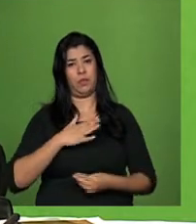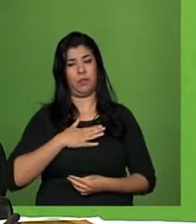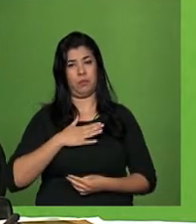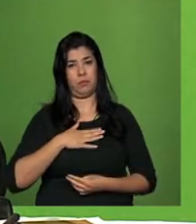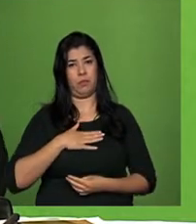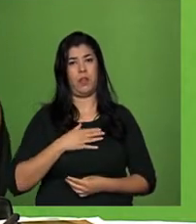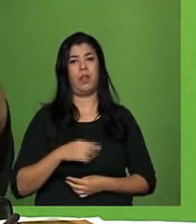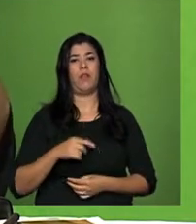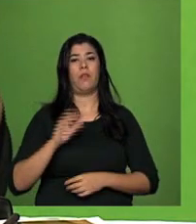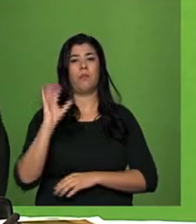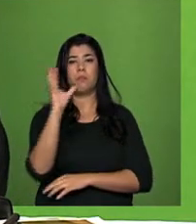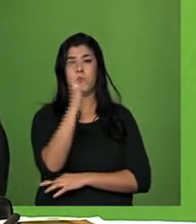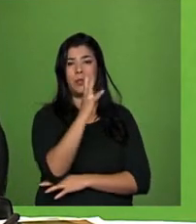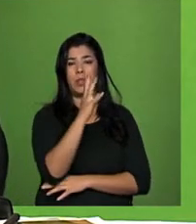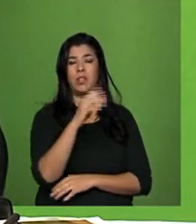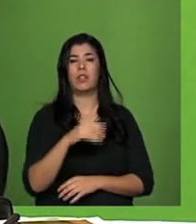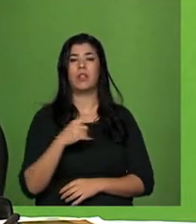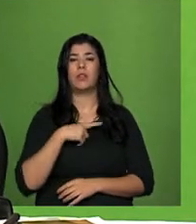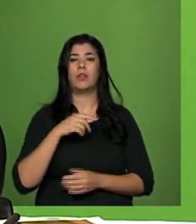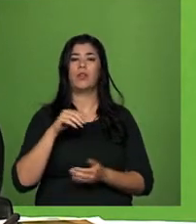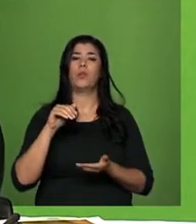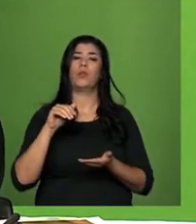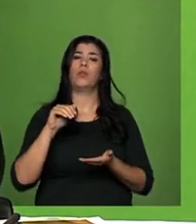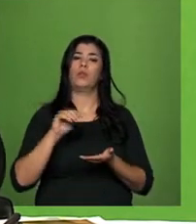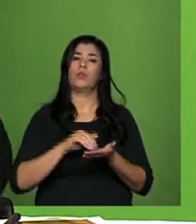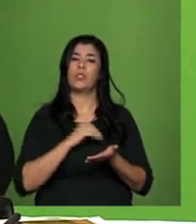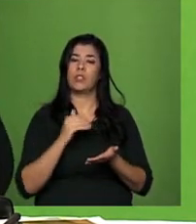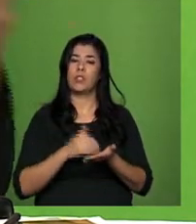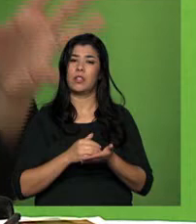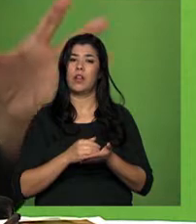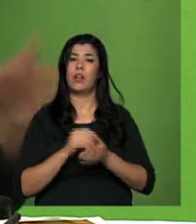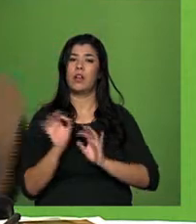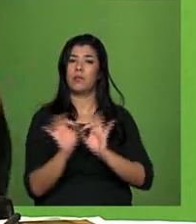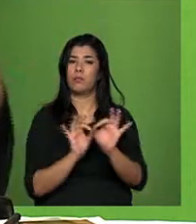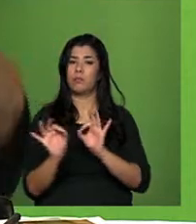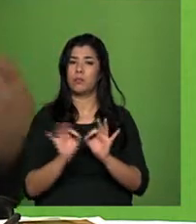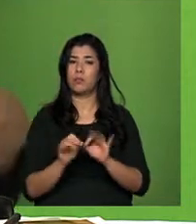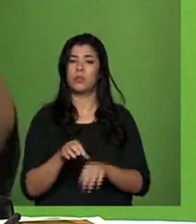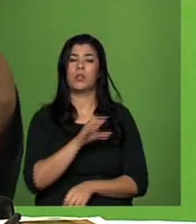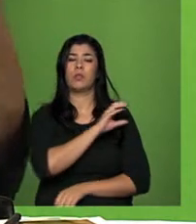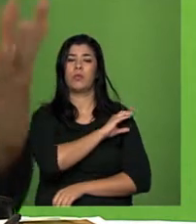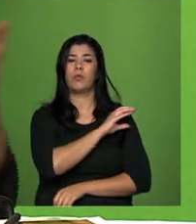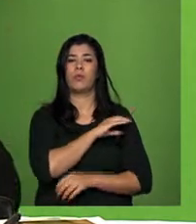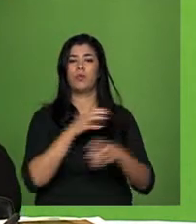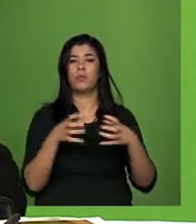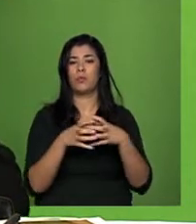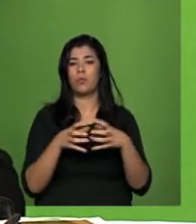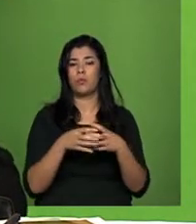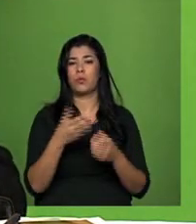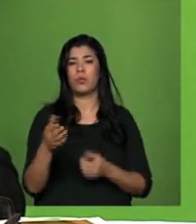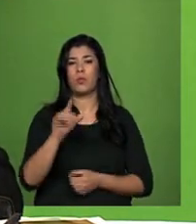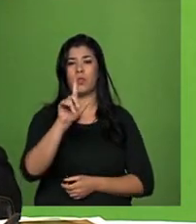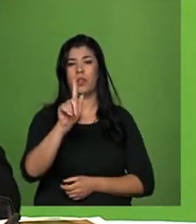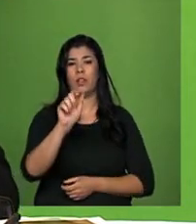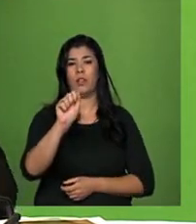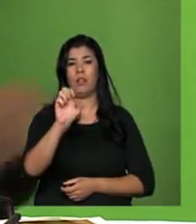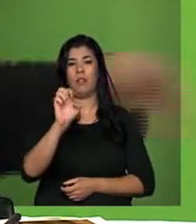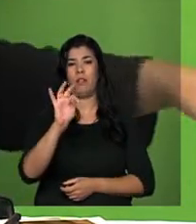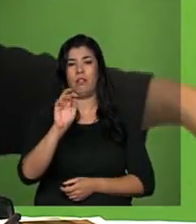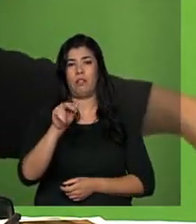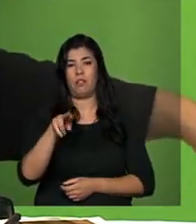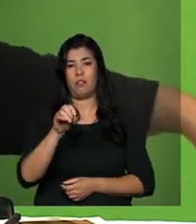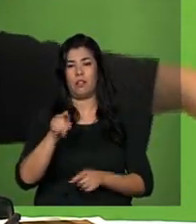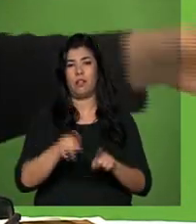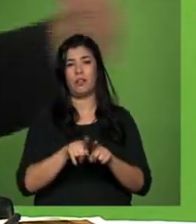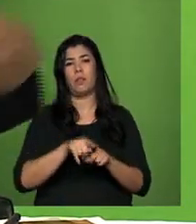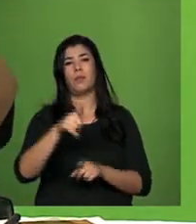particularmente, ao meu secretário executivo, Gaitane, que coordenou essa turma toda, a Anrife, todo mundo, e os novos